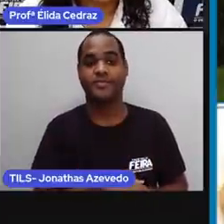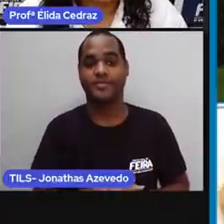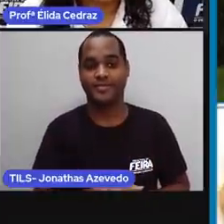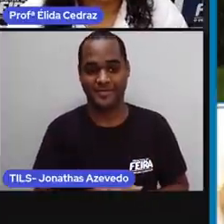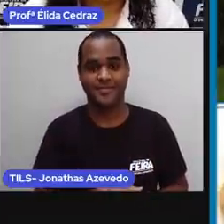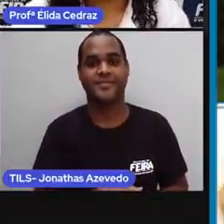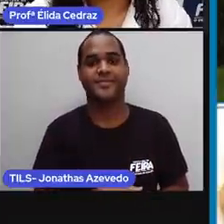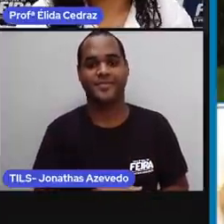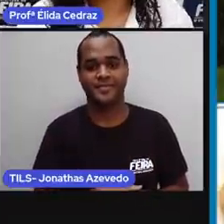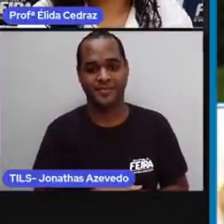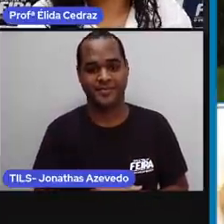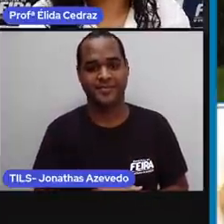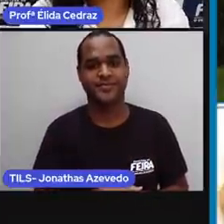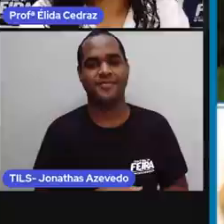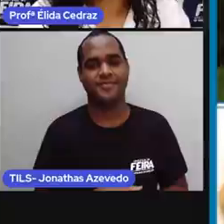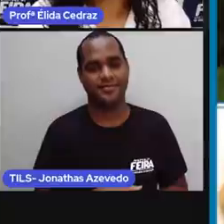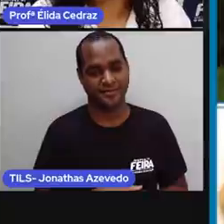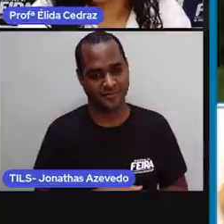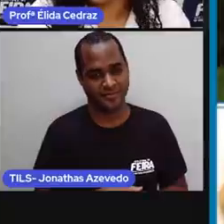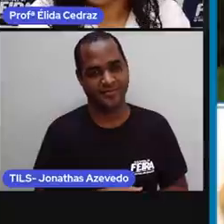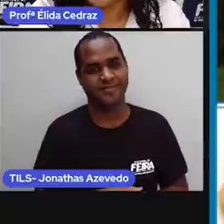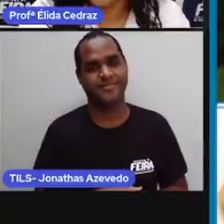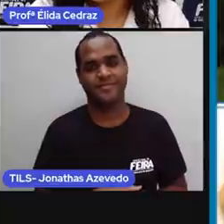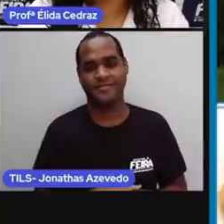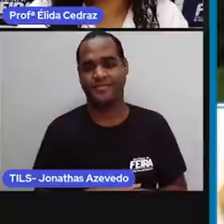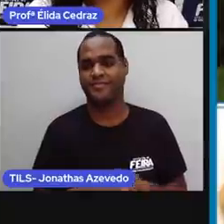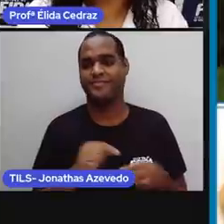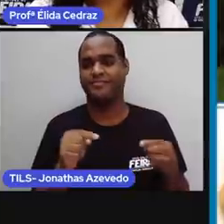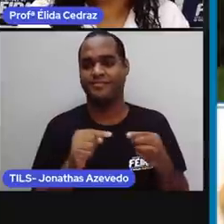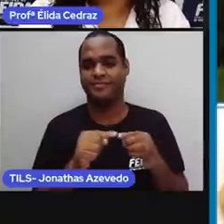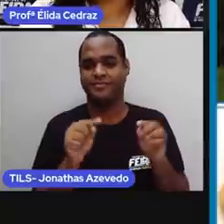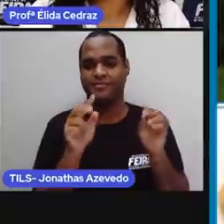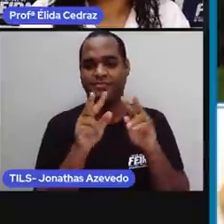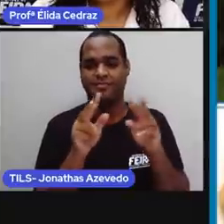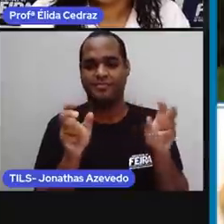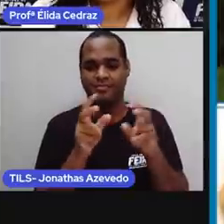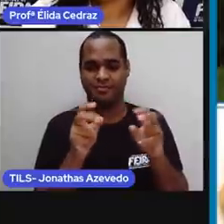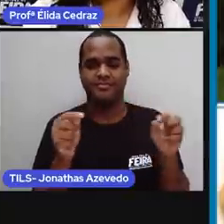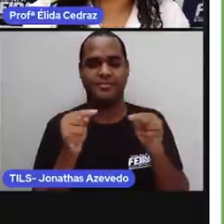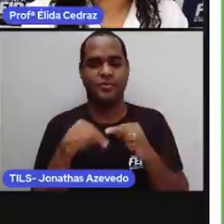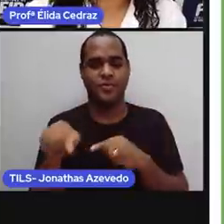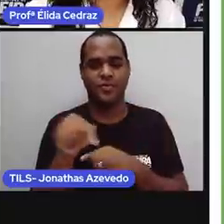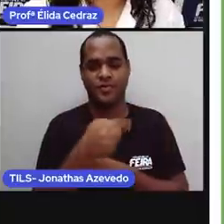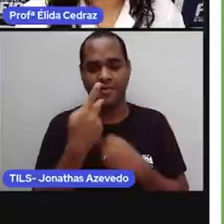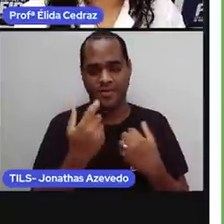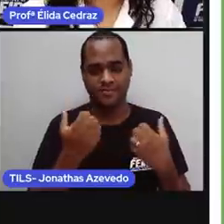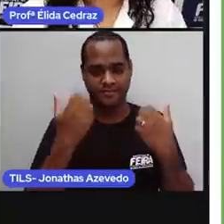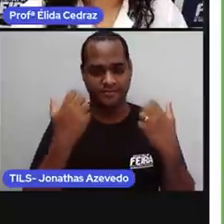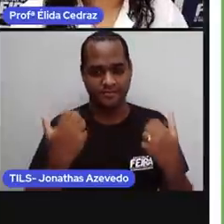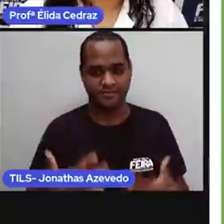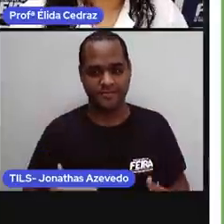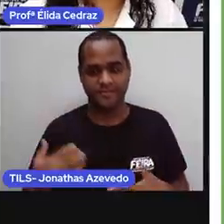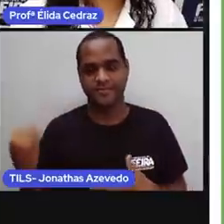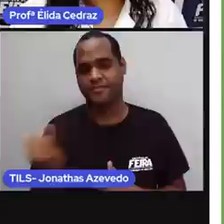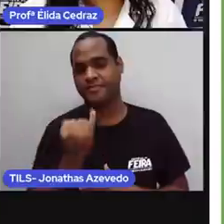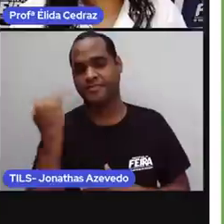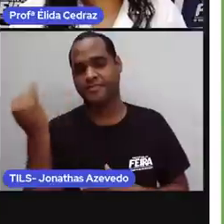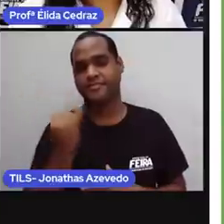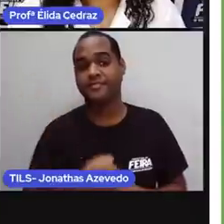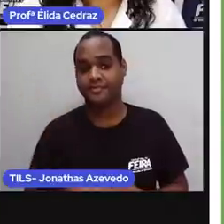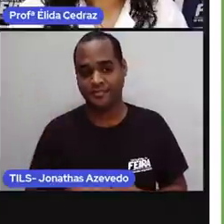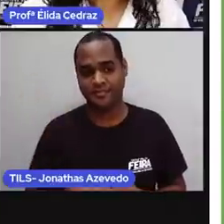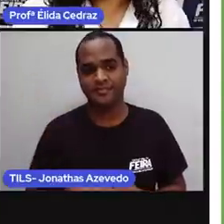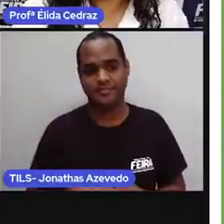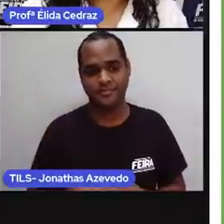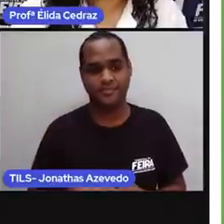Isso, esse é o tema que nós vamos abordar hoje. Mas,